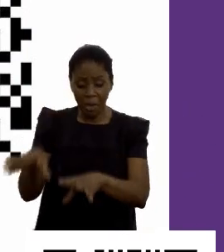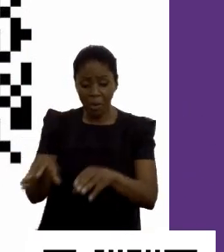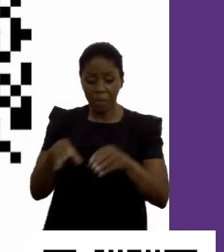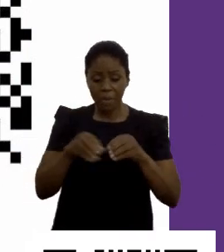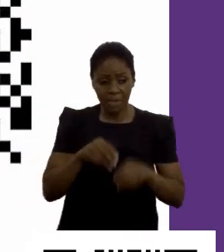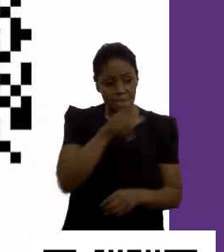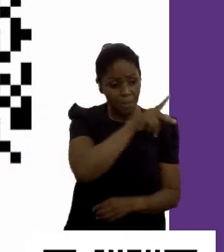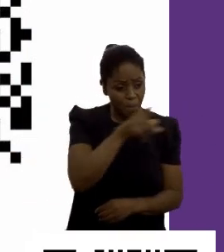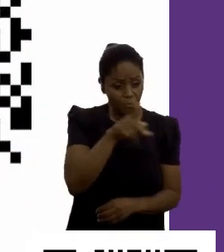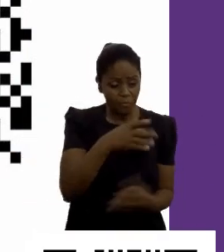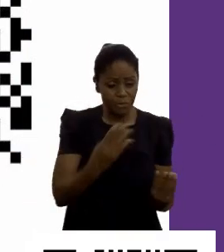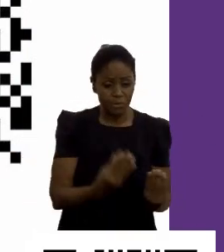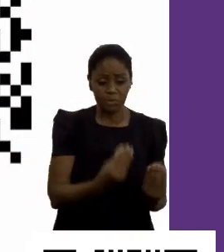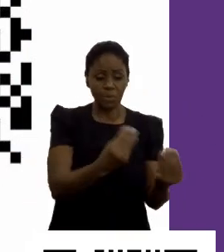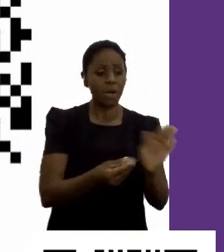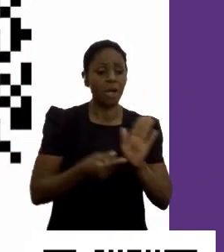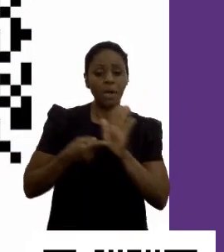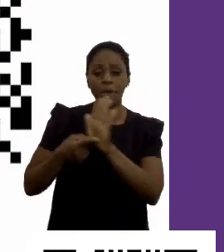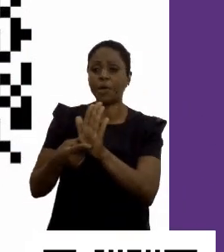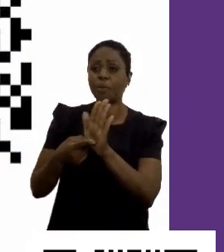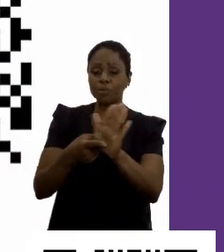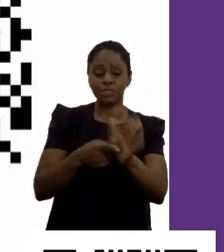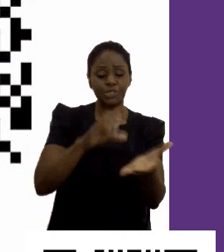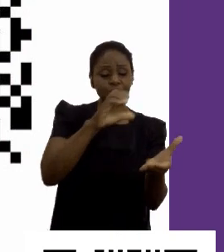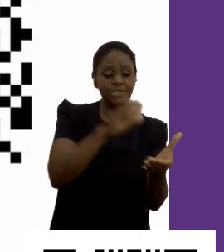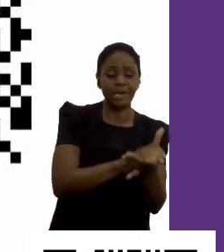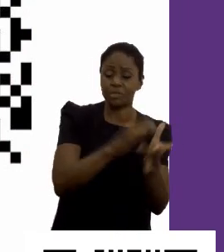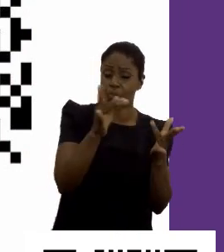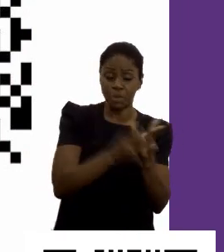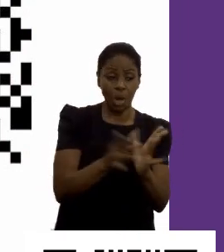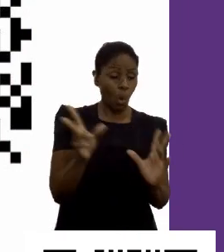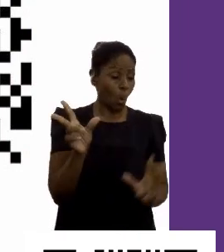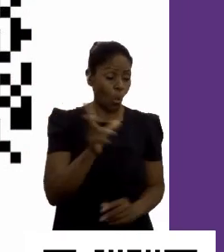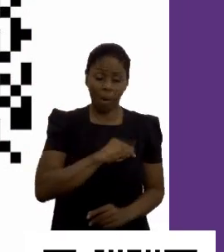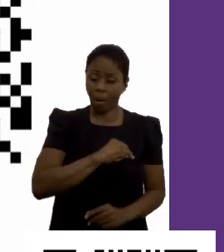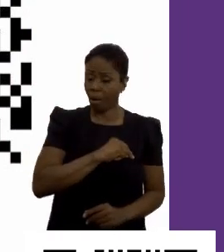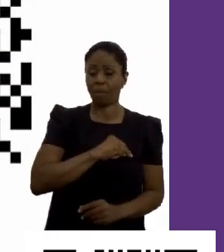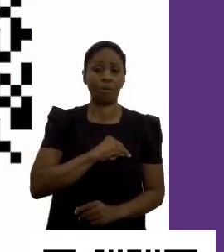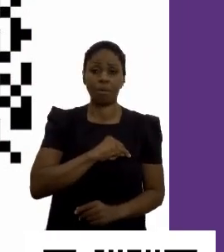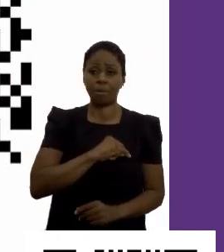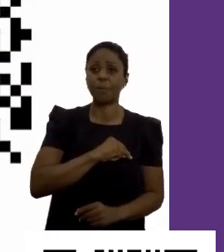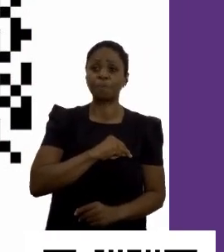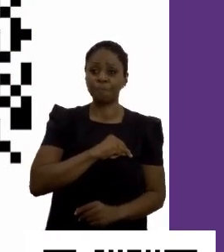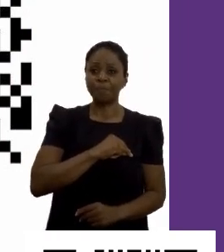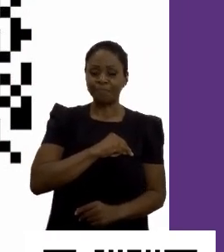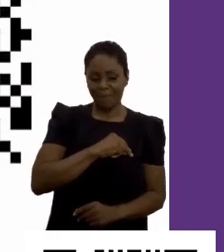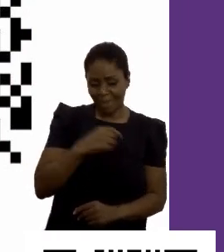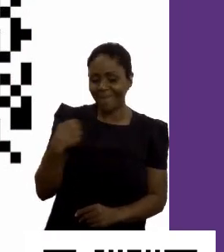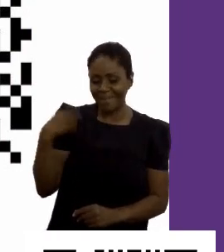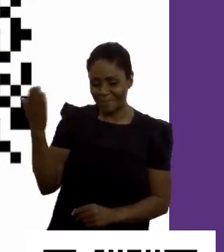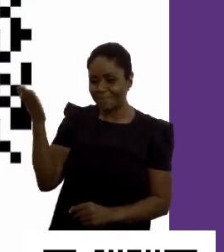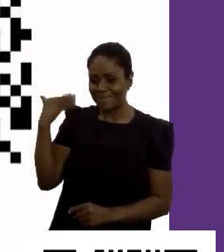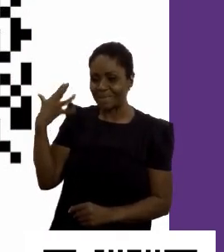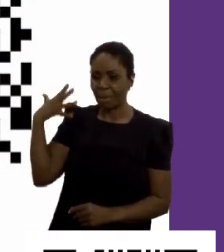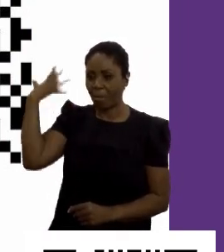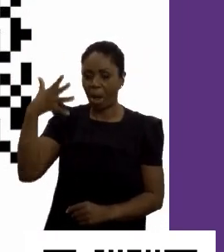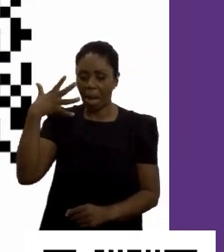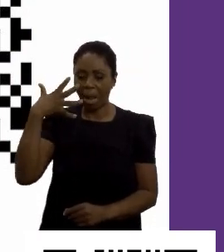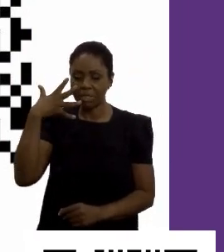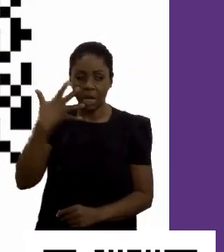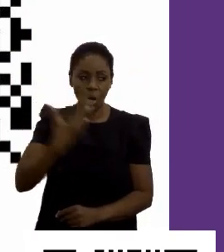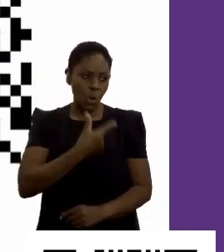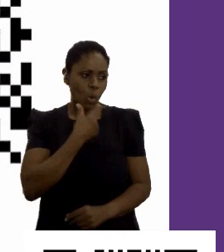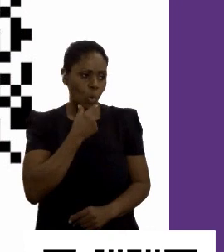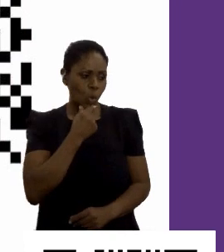professora. eu mostrei esse relatório para a minha esposa. Ela falou, nossa, né? Eu estava fazendo uma palestra uma vez, o rapaz olhou para mim assim e falou assim,